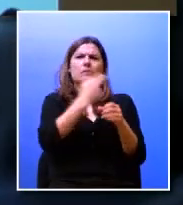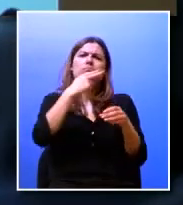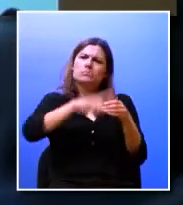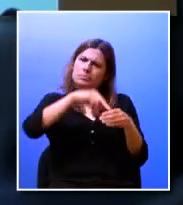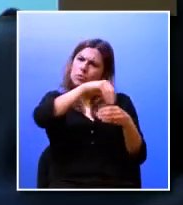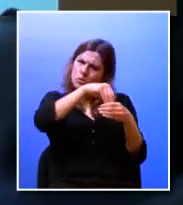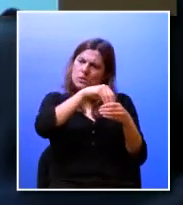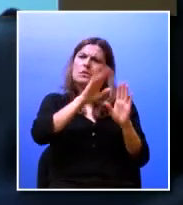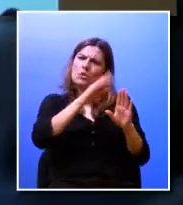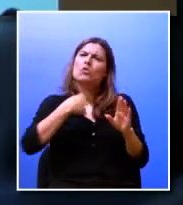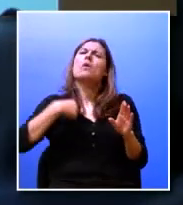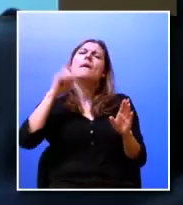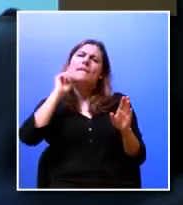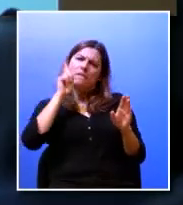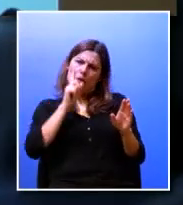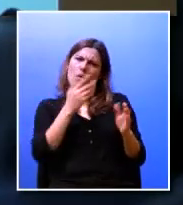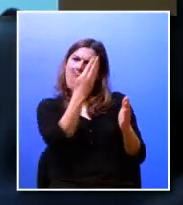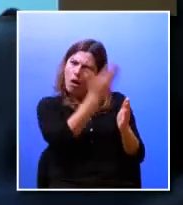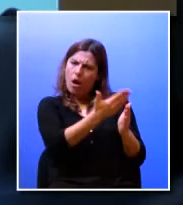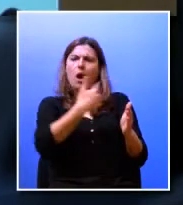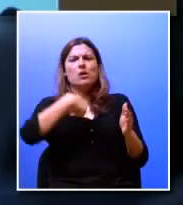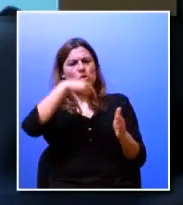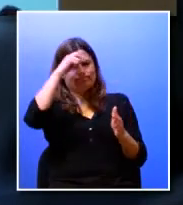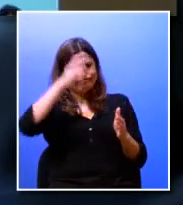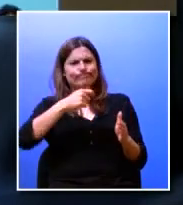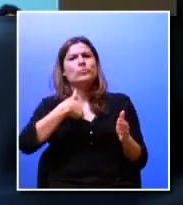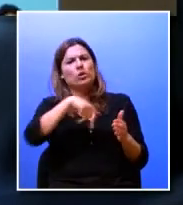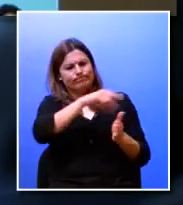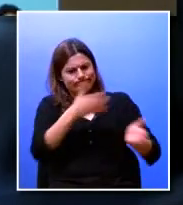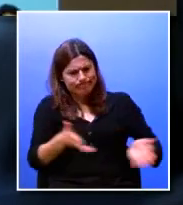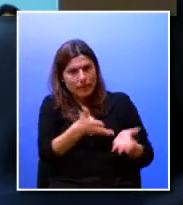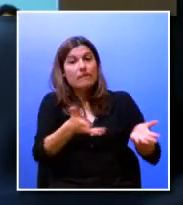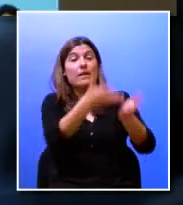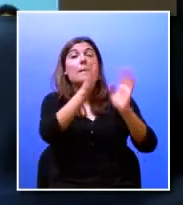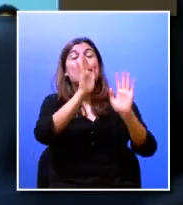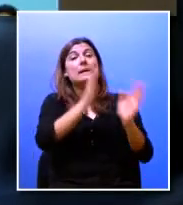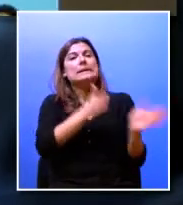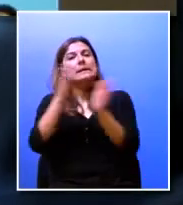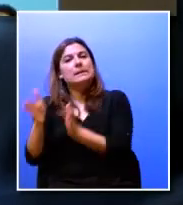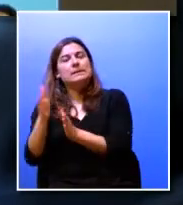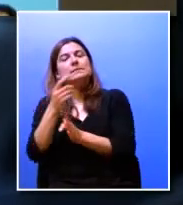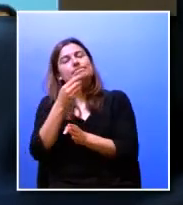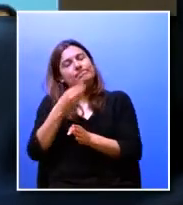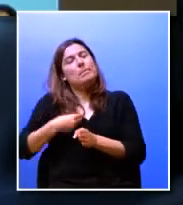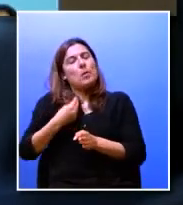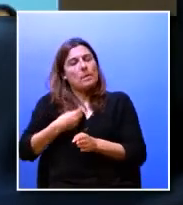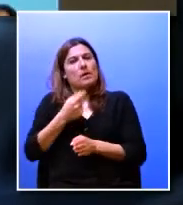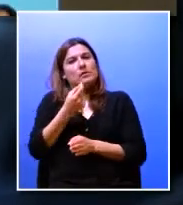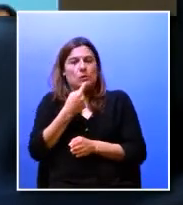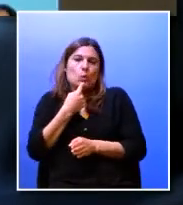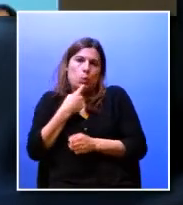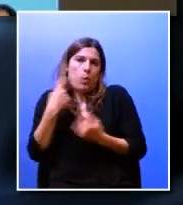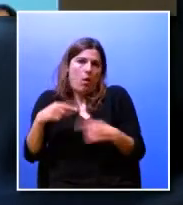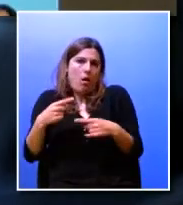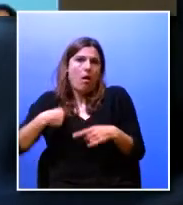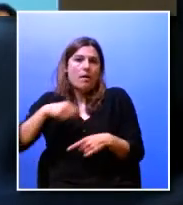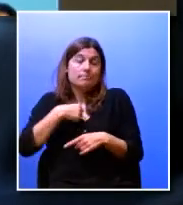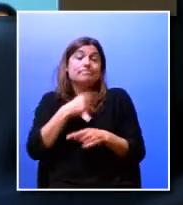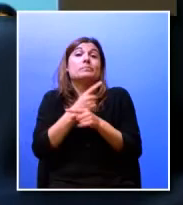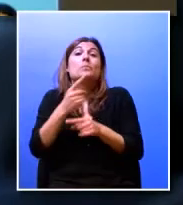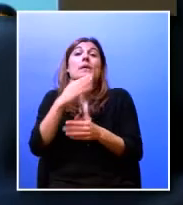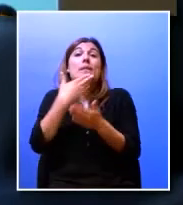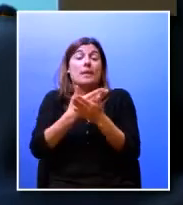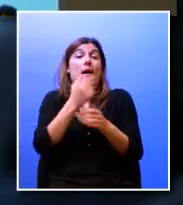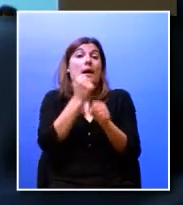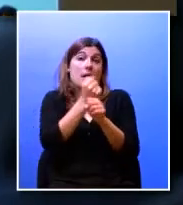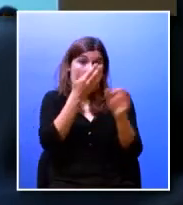é algo que nós queremos nós promovemos mas no entanto estamos também muito preocupados com isso porque para além de garantir